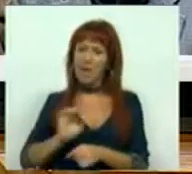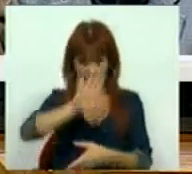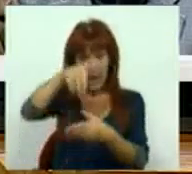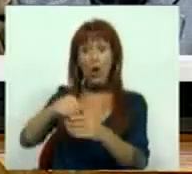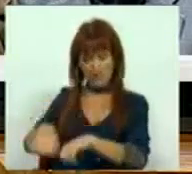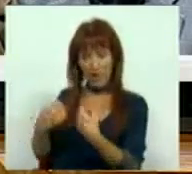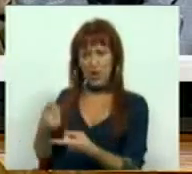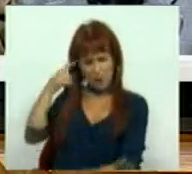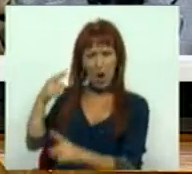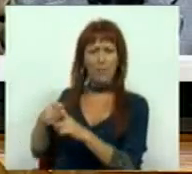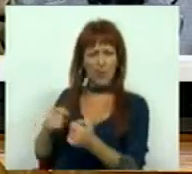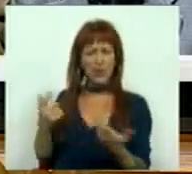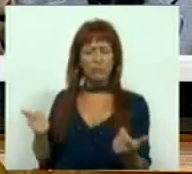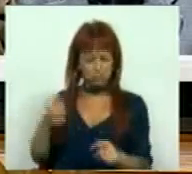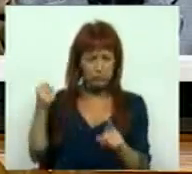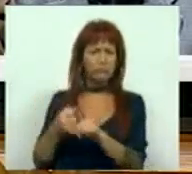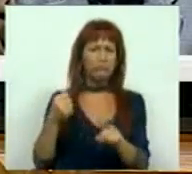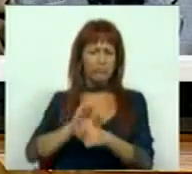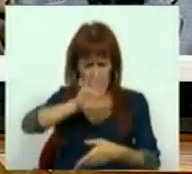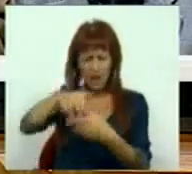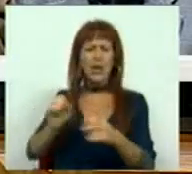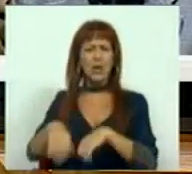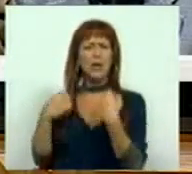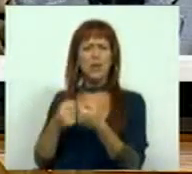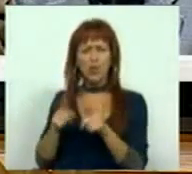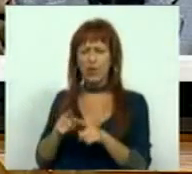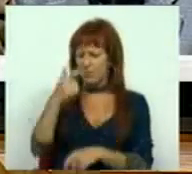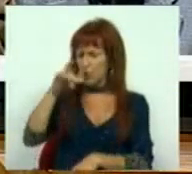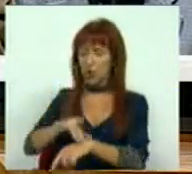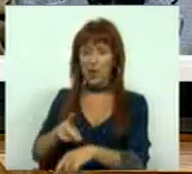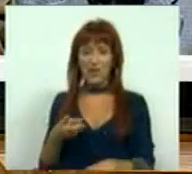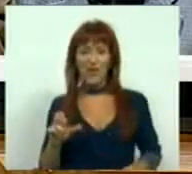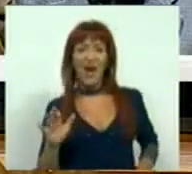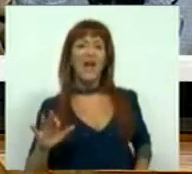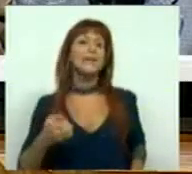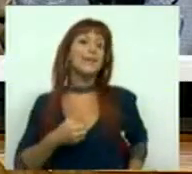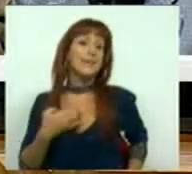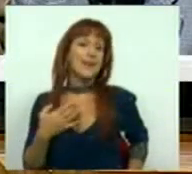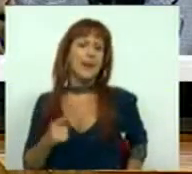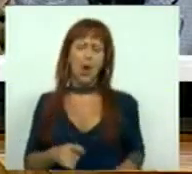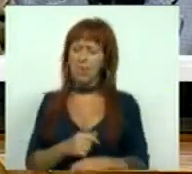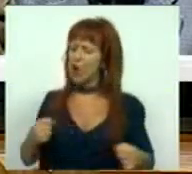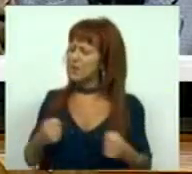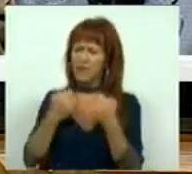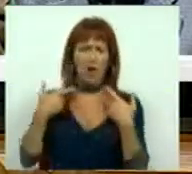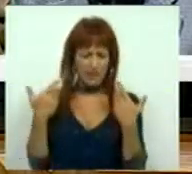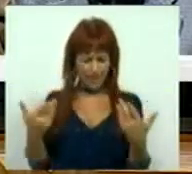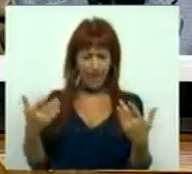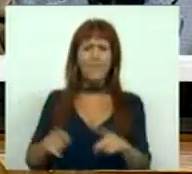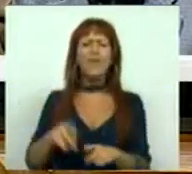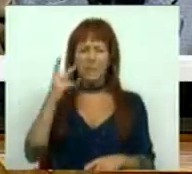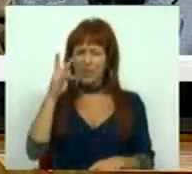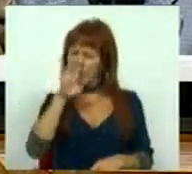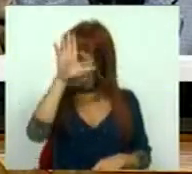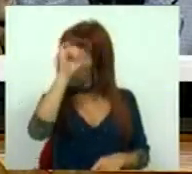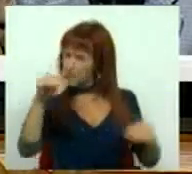inclusão social e para batalhar pela inclusão social dos enfrentados com VIH-SIDA. Este é o maior desafio que nós temos. Vamos